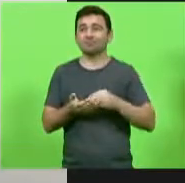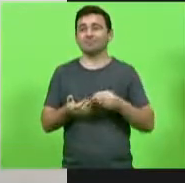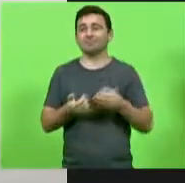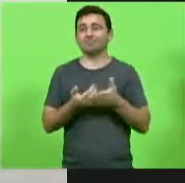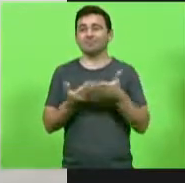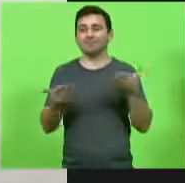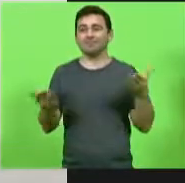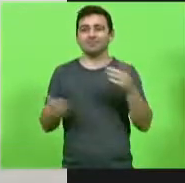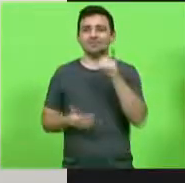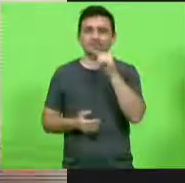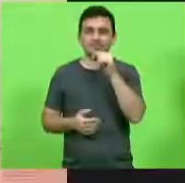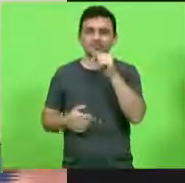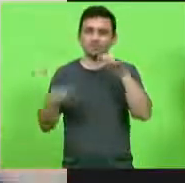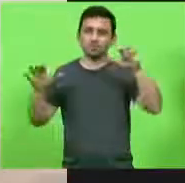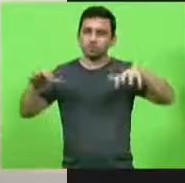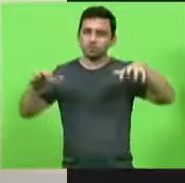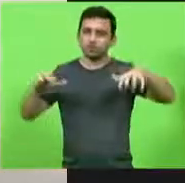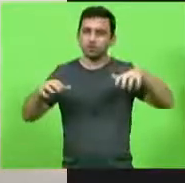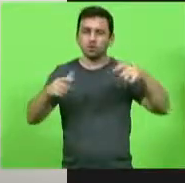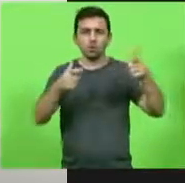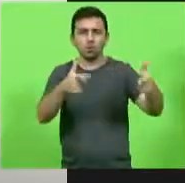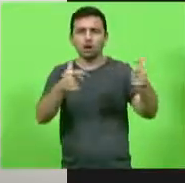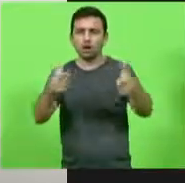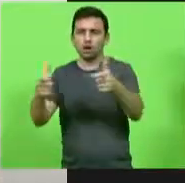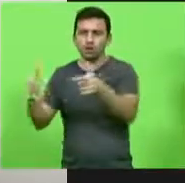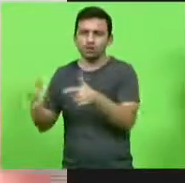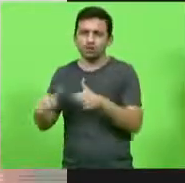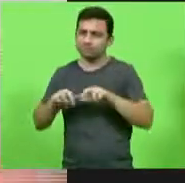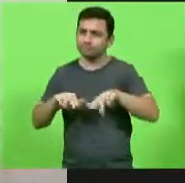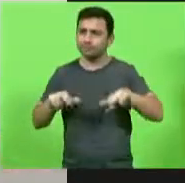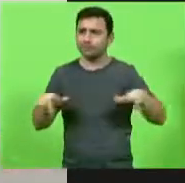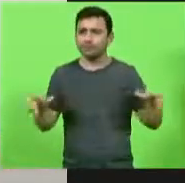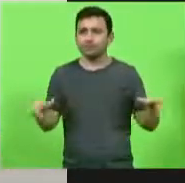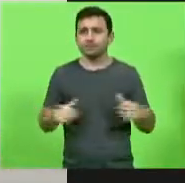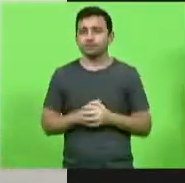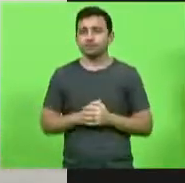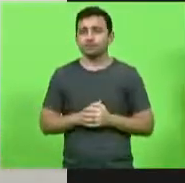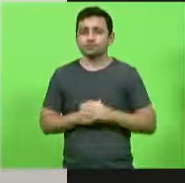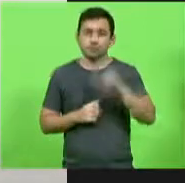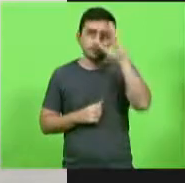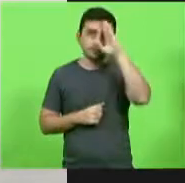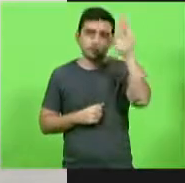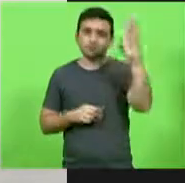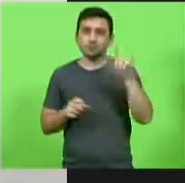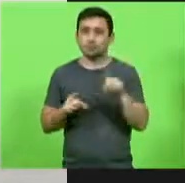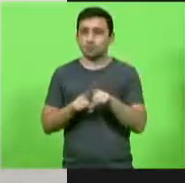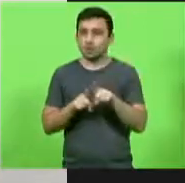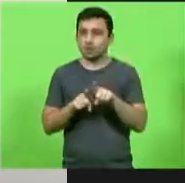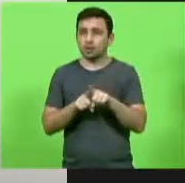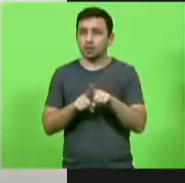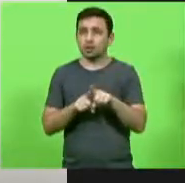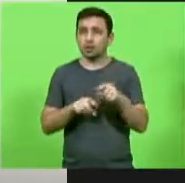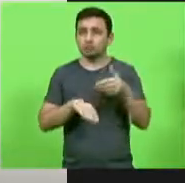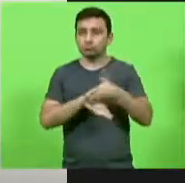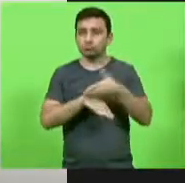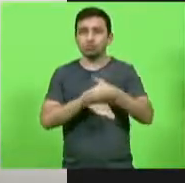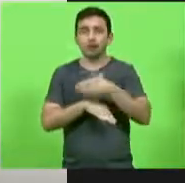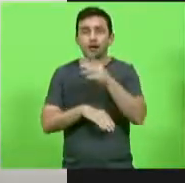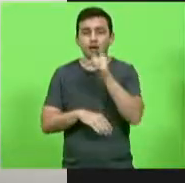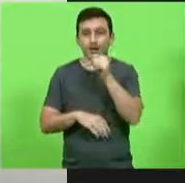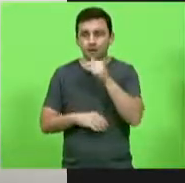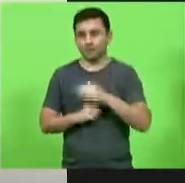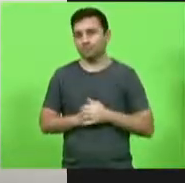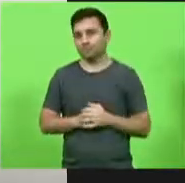faz para as diversas culturas e até mesmo a questão própria do acesso a água